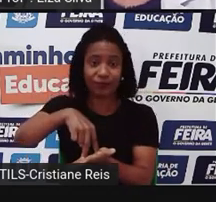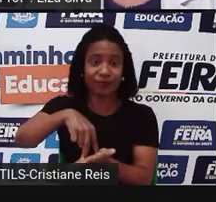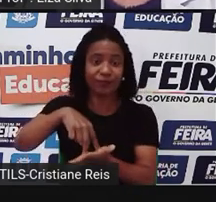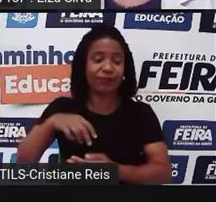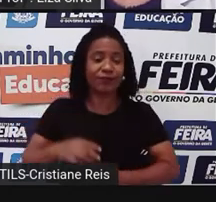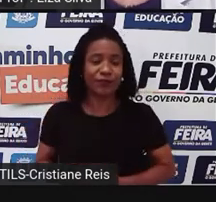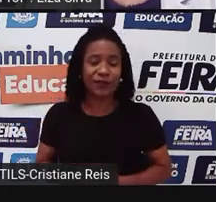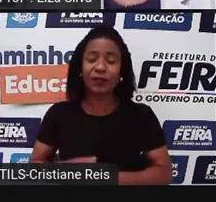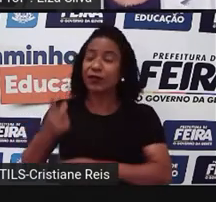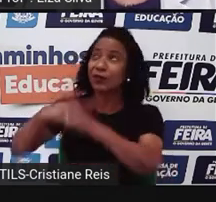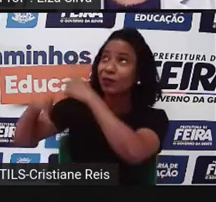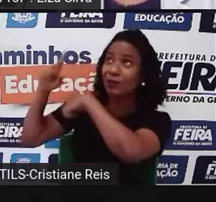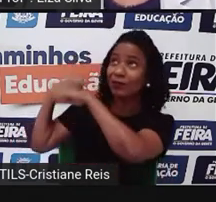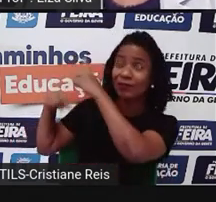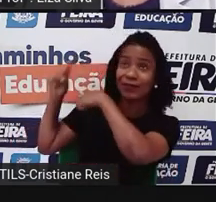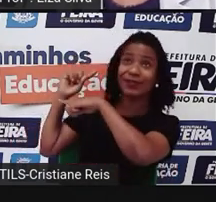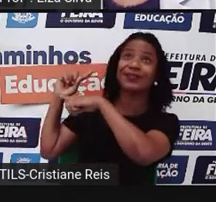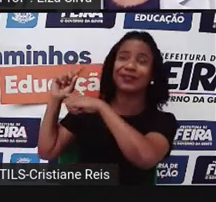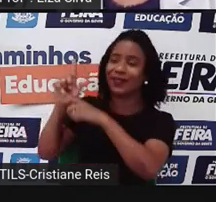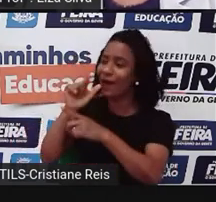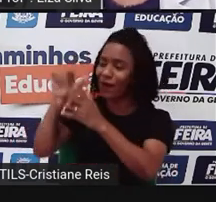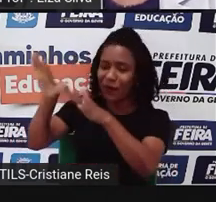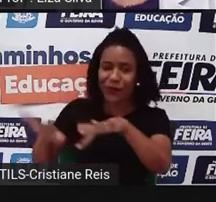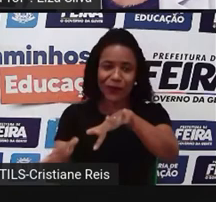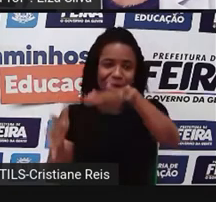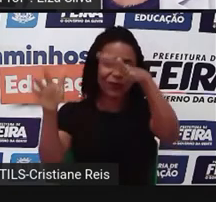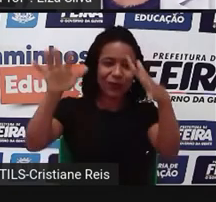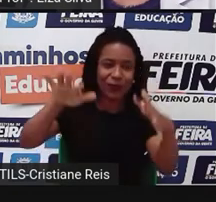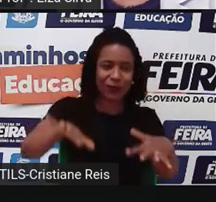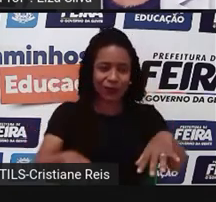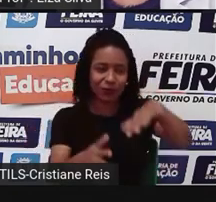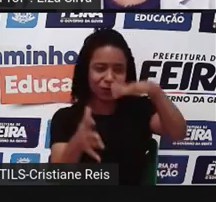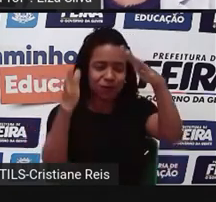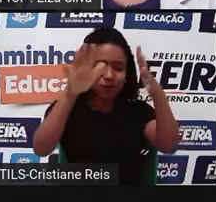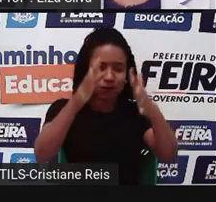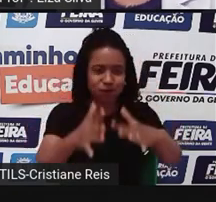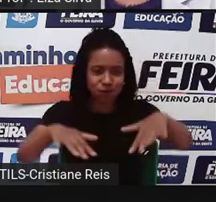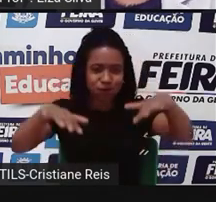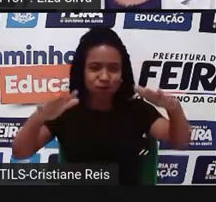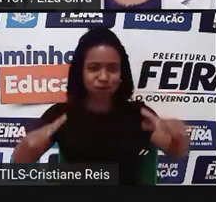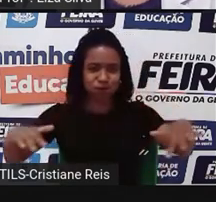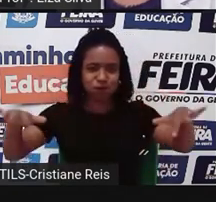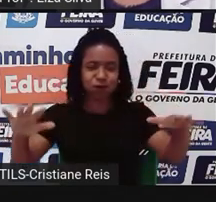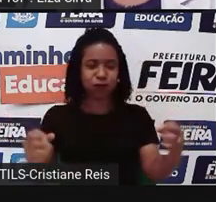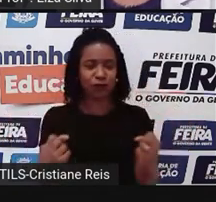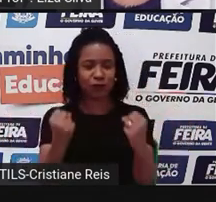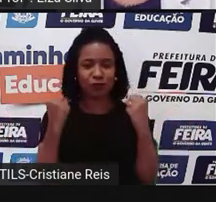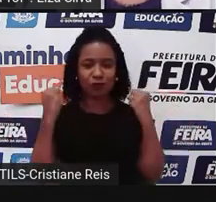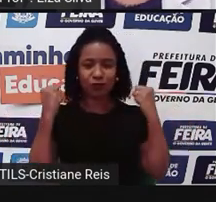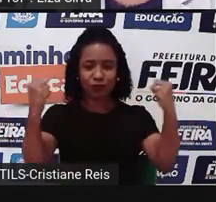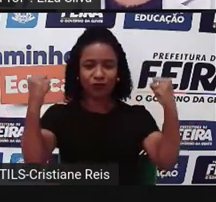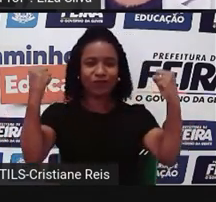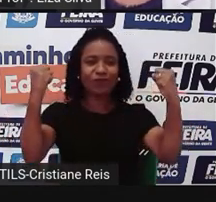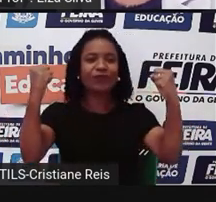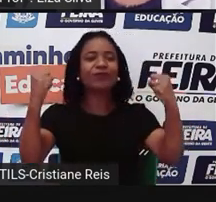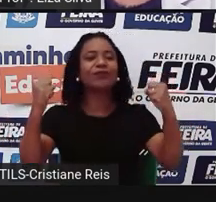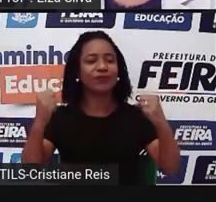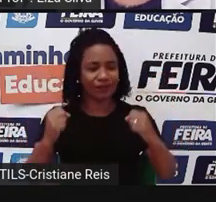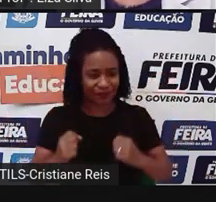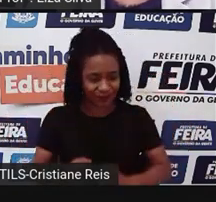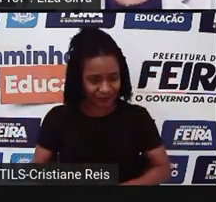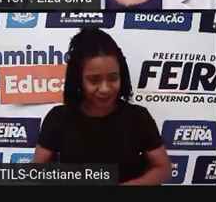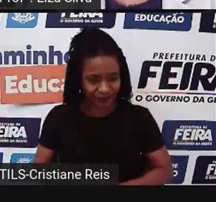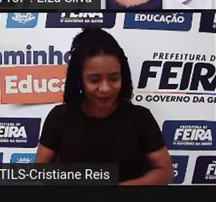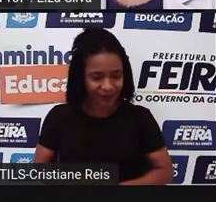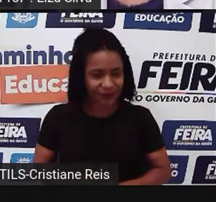me levanto. Sou um oceano negro, saltando e largo, fluindo e crescendo, eu carrego na maré.